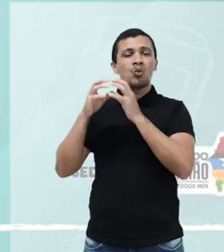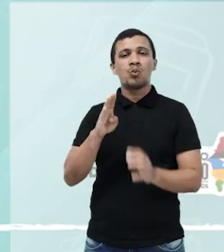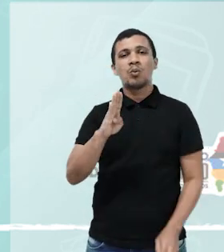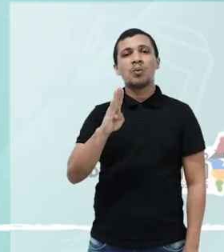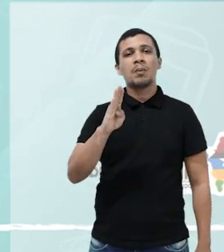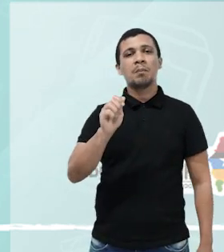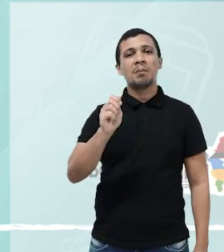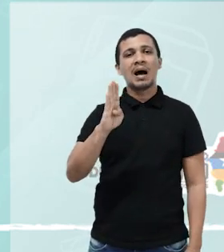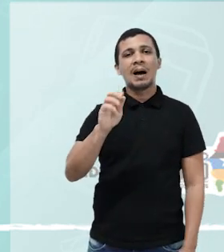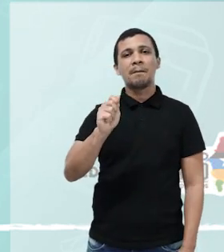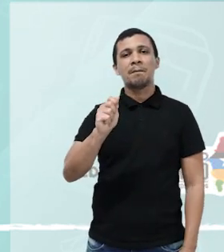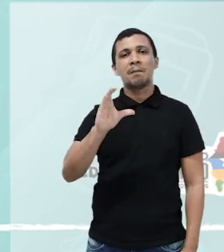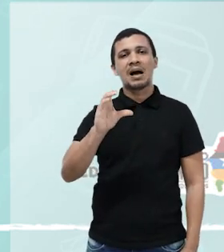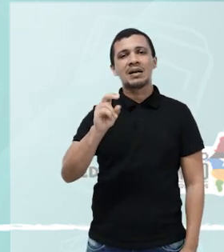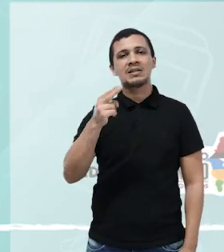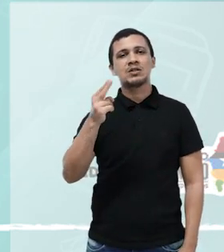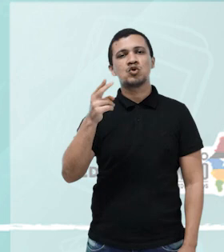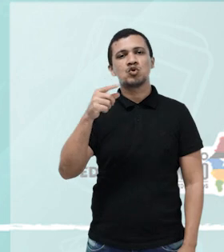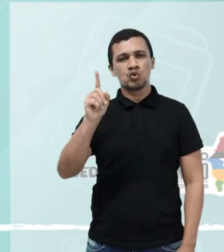por mulheres,